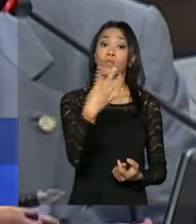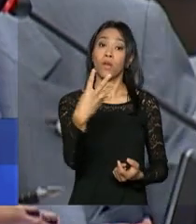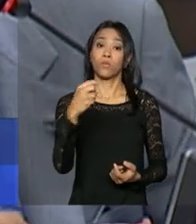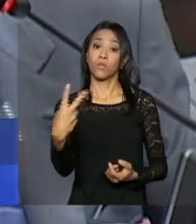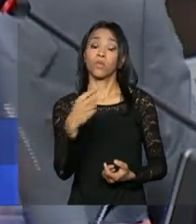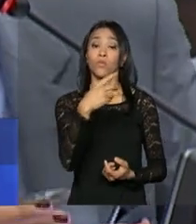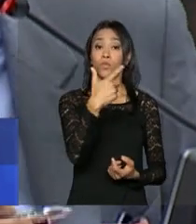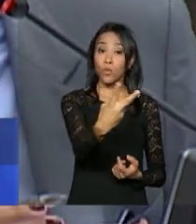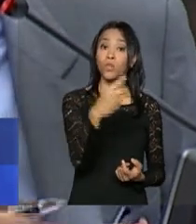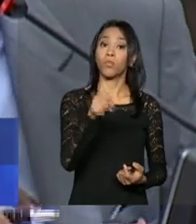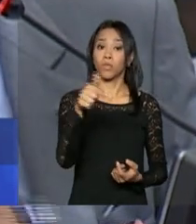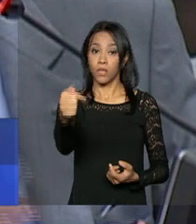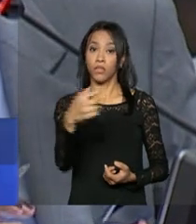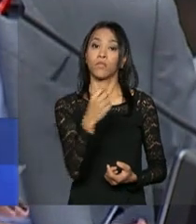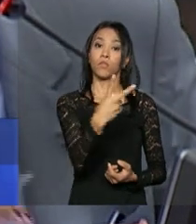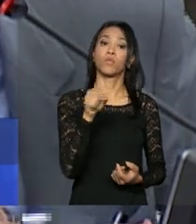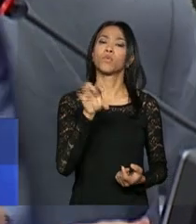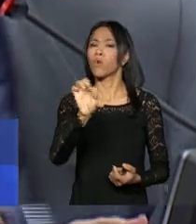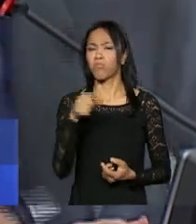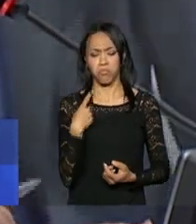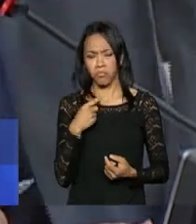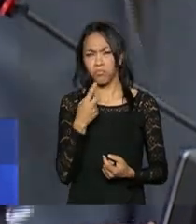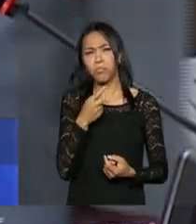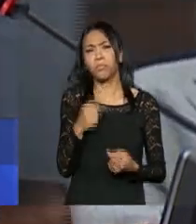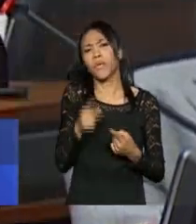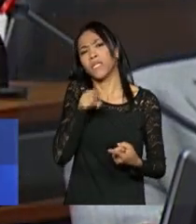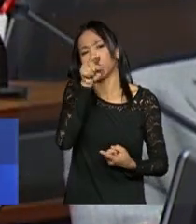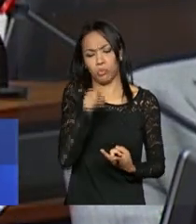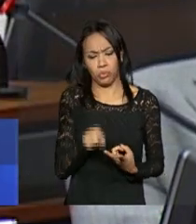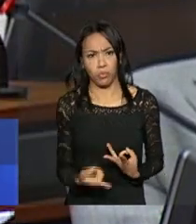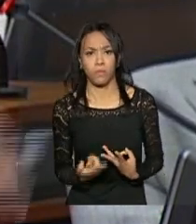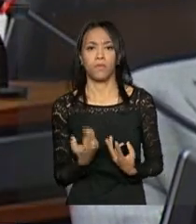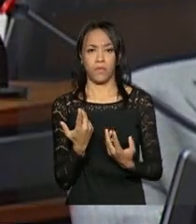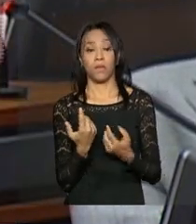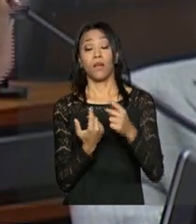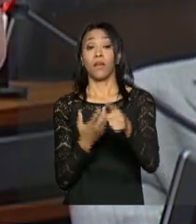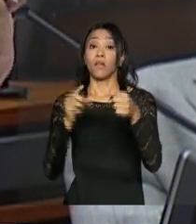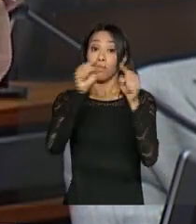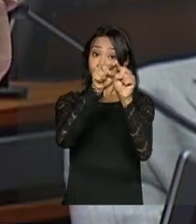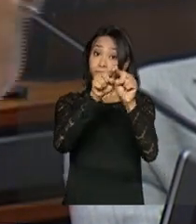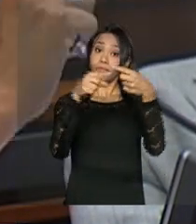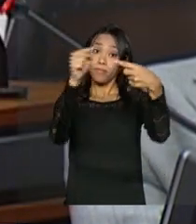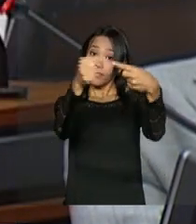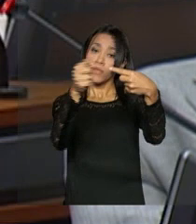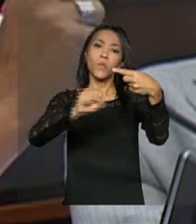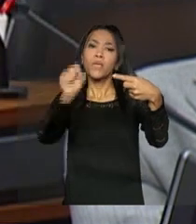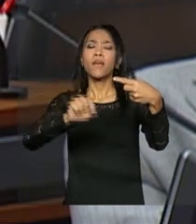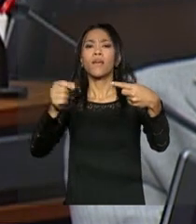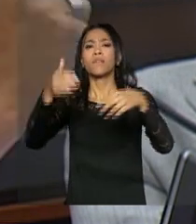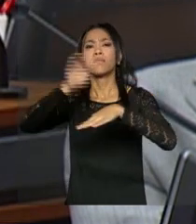2.7 e 2.9. Por que isso? No 2421, há um questionamento do relator sobre a